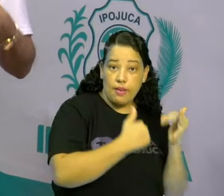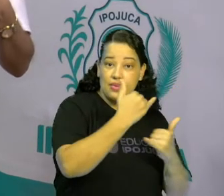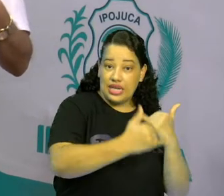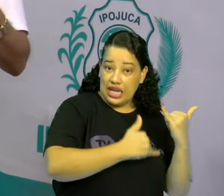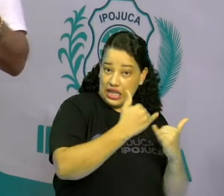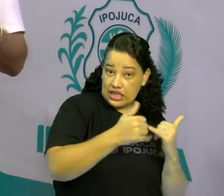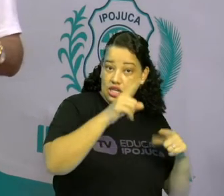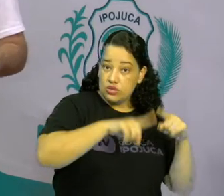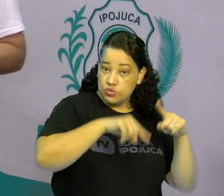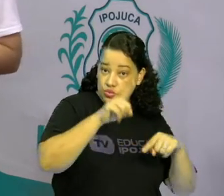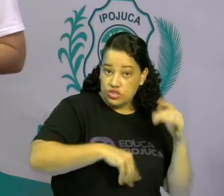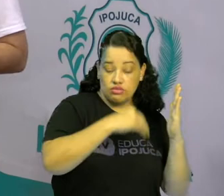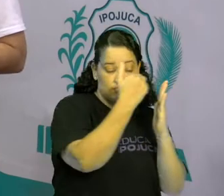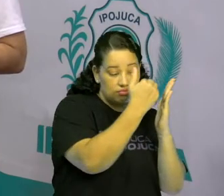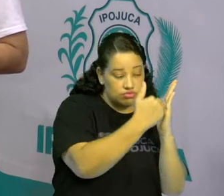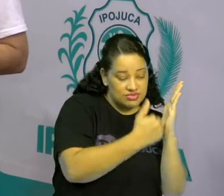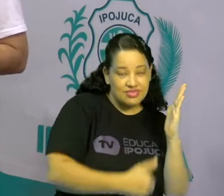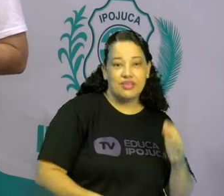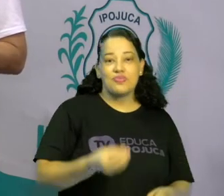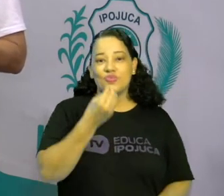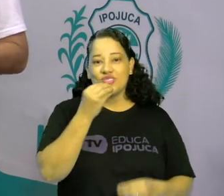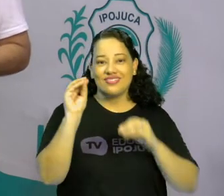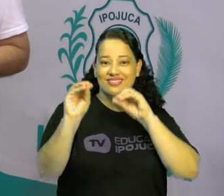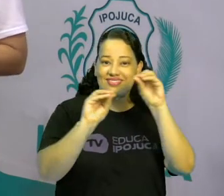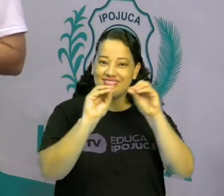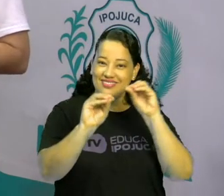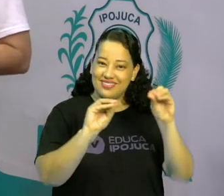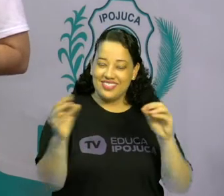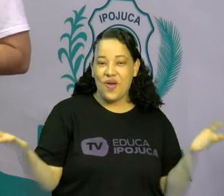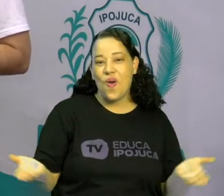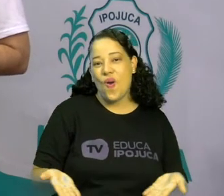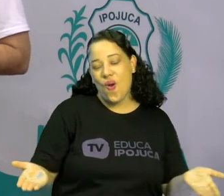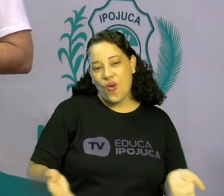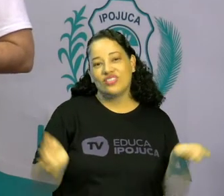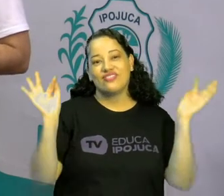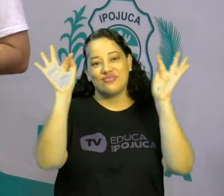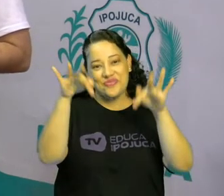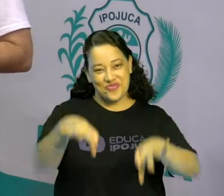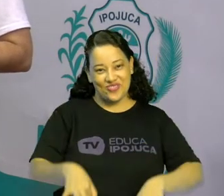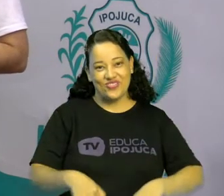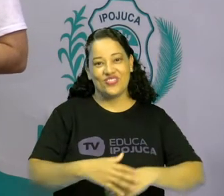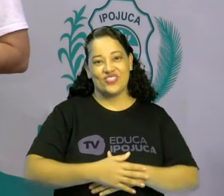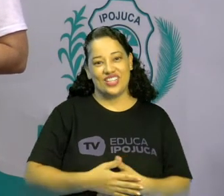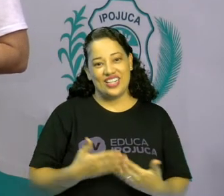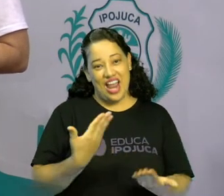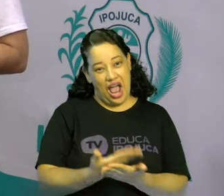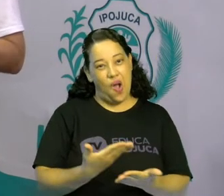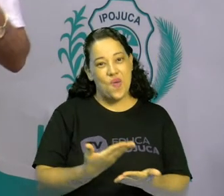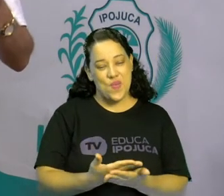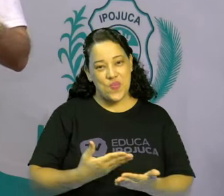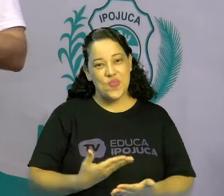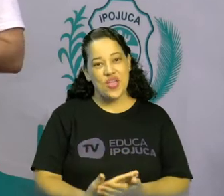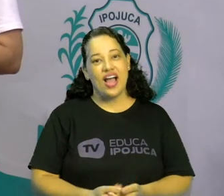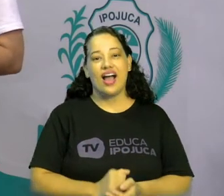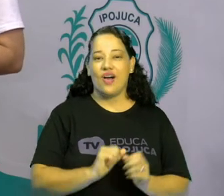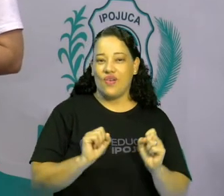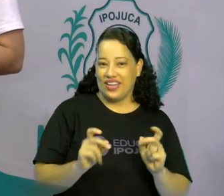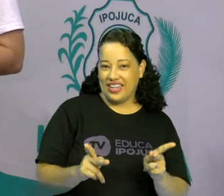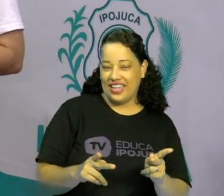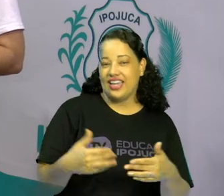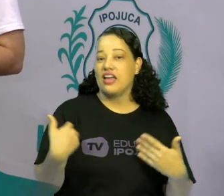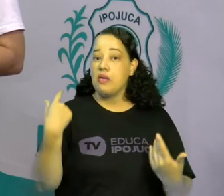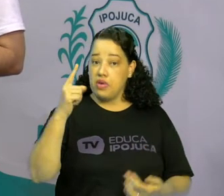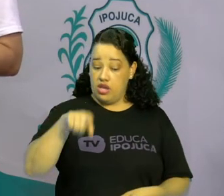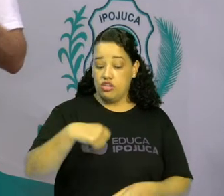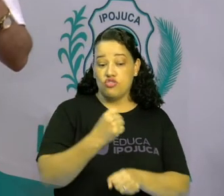gostam. Isso mesmo! Beijos, crianças! Por hoje, chegamos ao final de mais uma aula. Mas eu aguardo